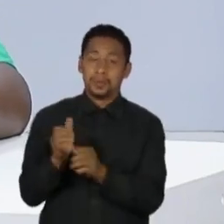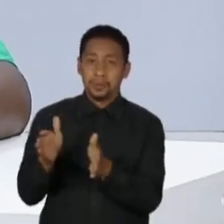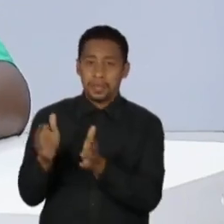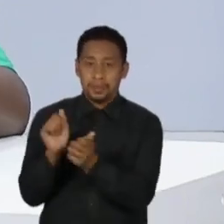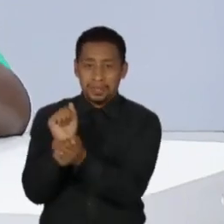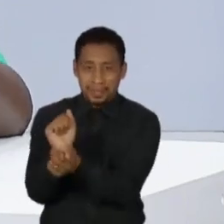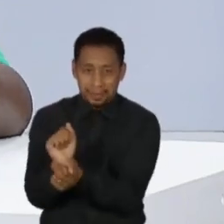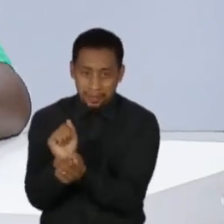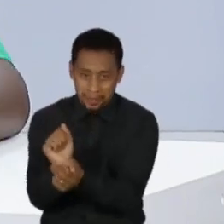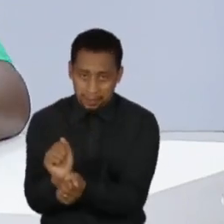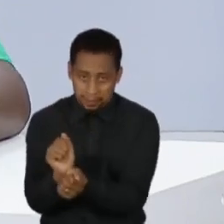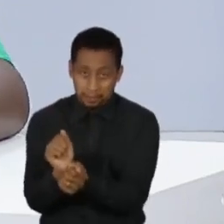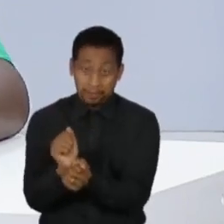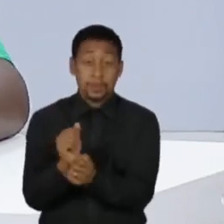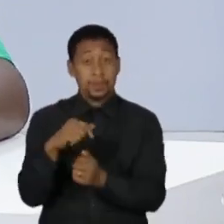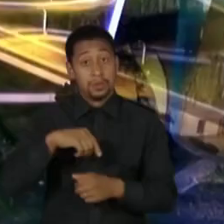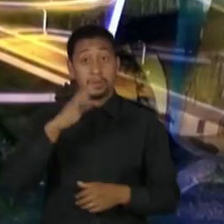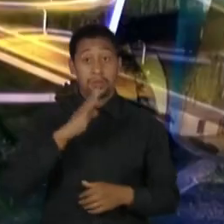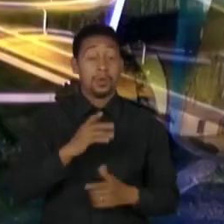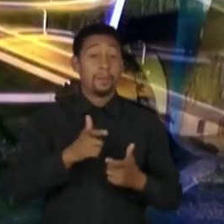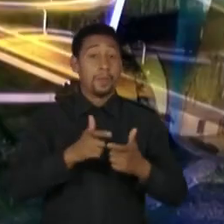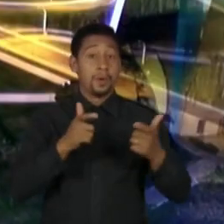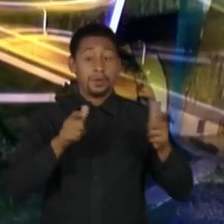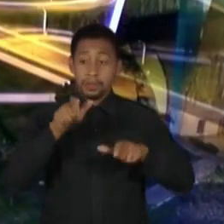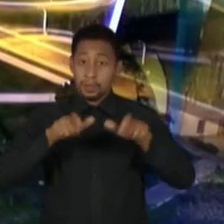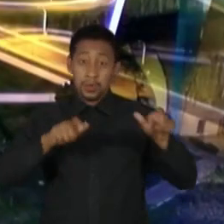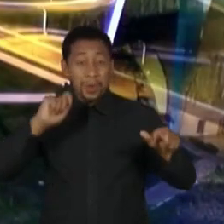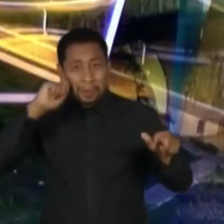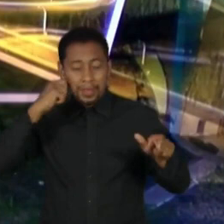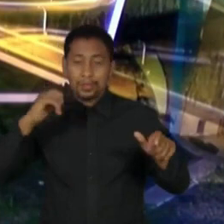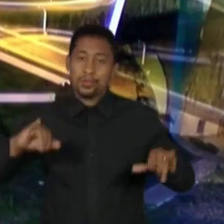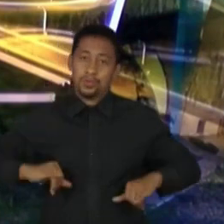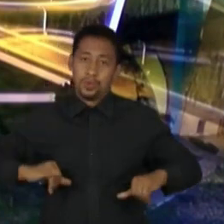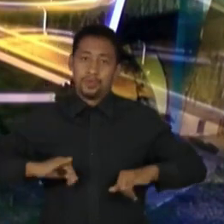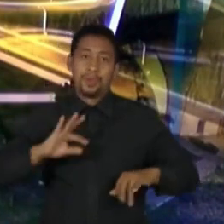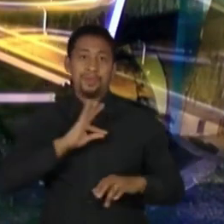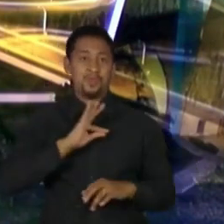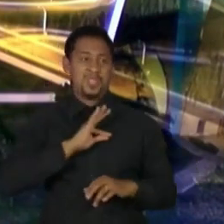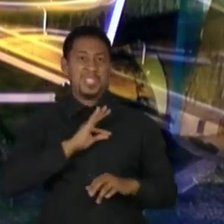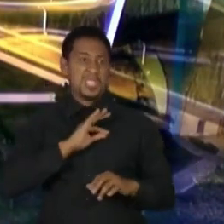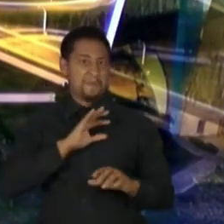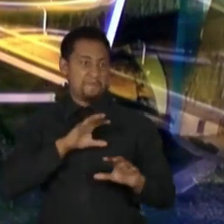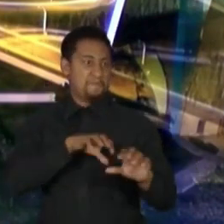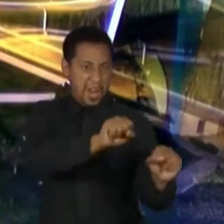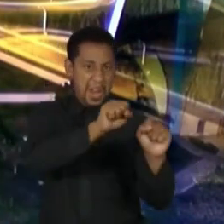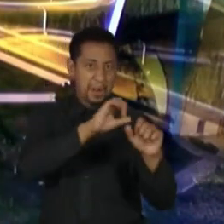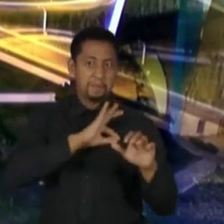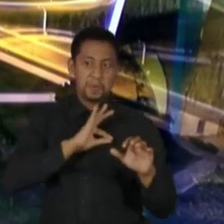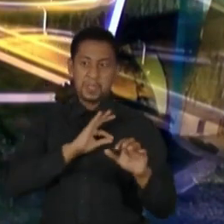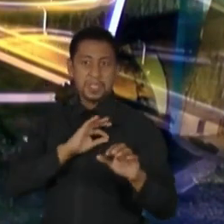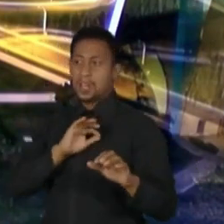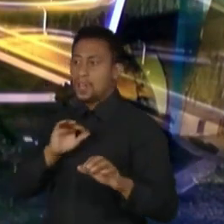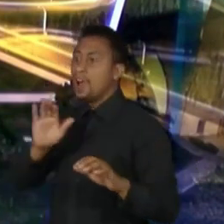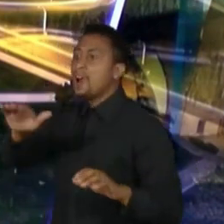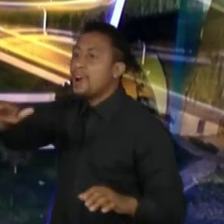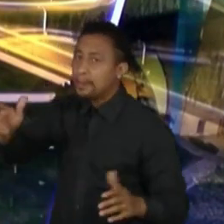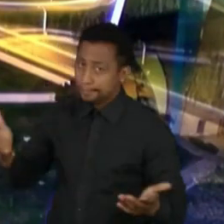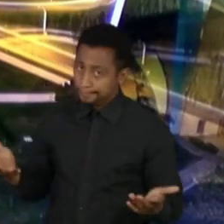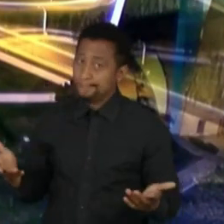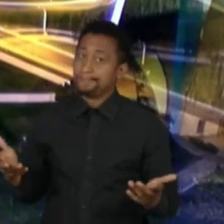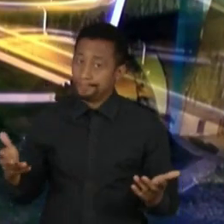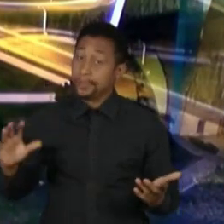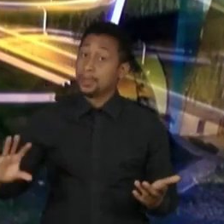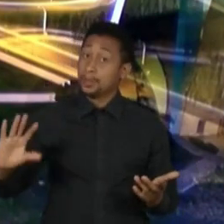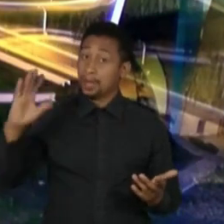morrem hoje em abordagens policiais são pretas. E a gente vê essas decisões importantes sendo tomadas. O quanto, na sua visão, é importante a gente